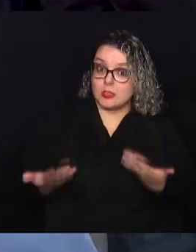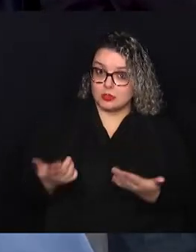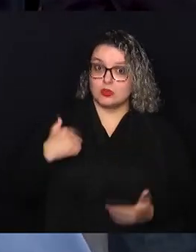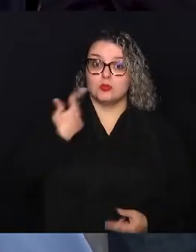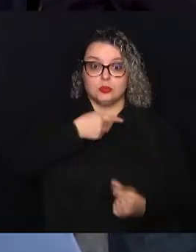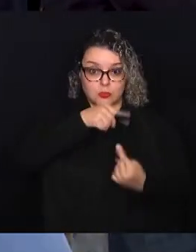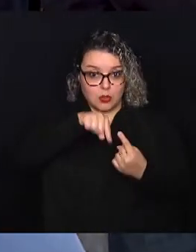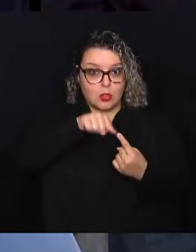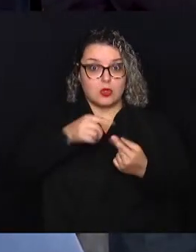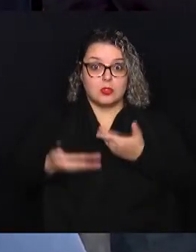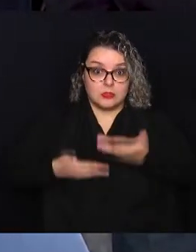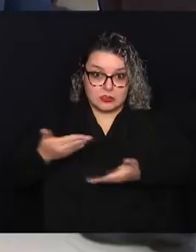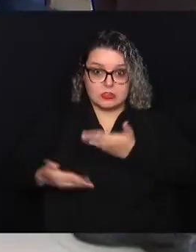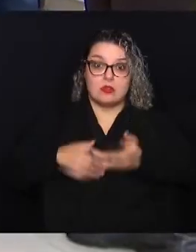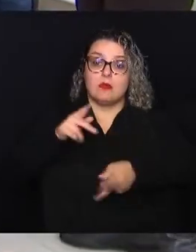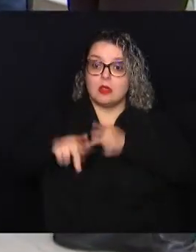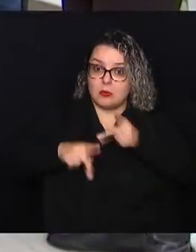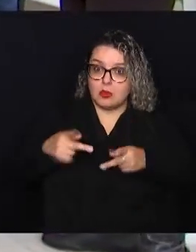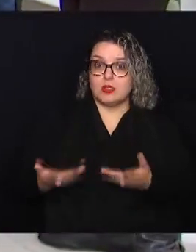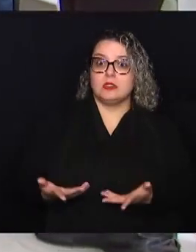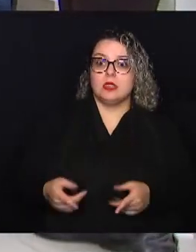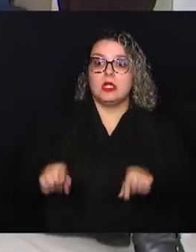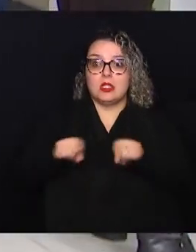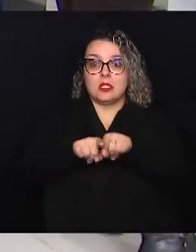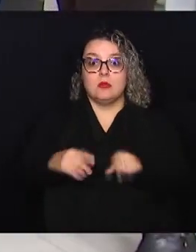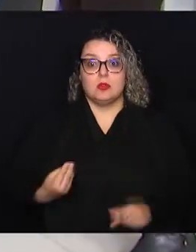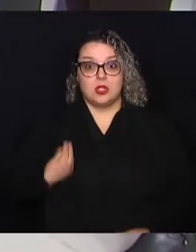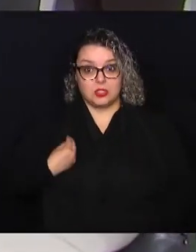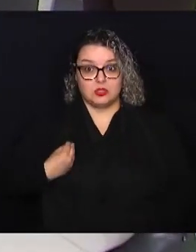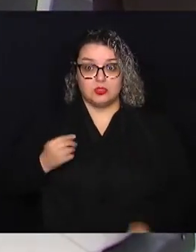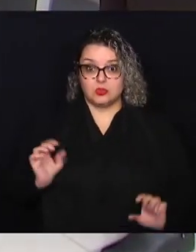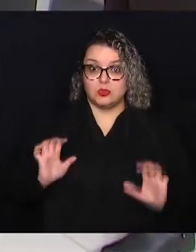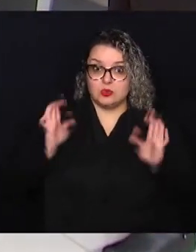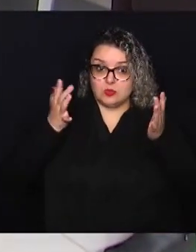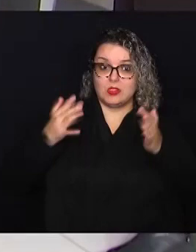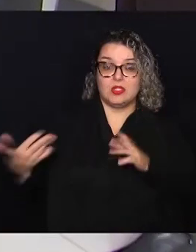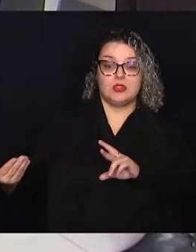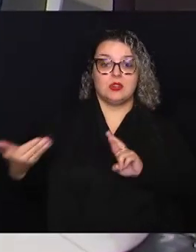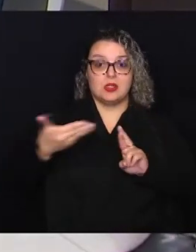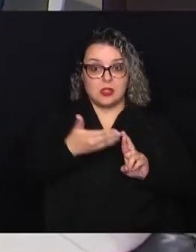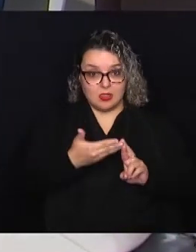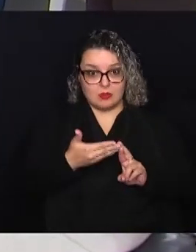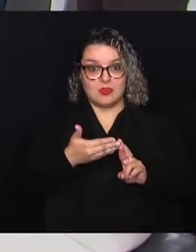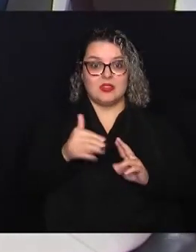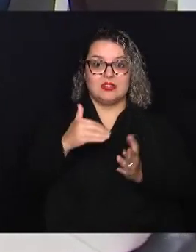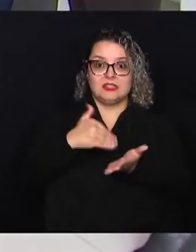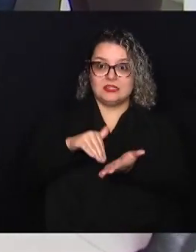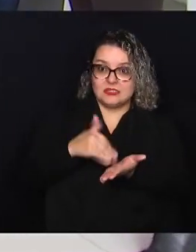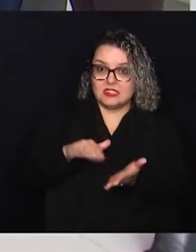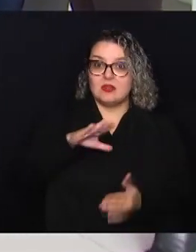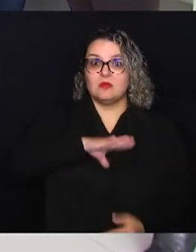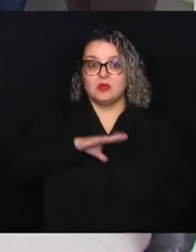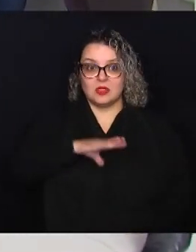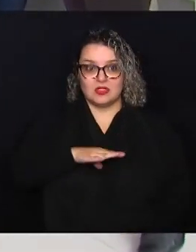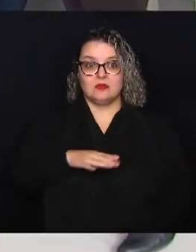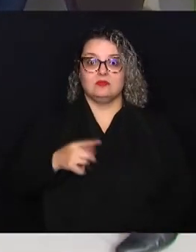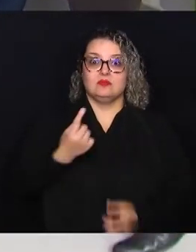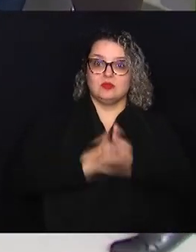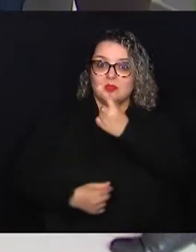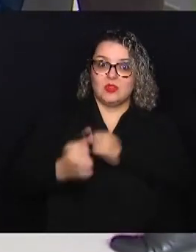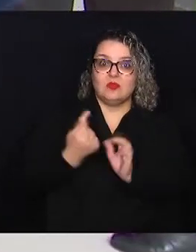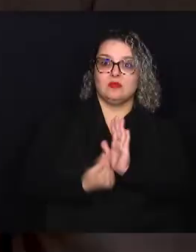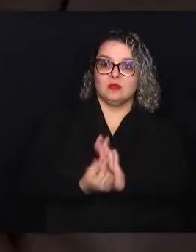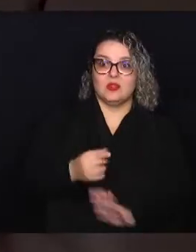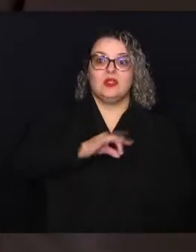objetivo é servir também a população Também estiveram no evento representantes da Secretaria Municipal de Finanças da